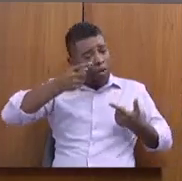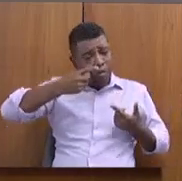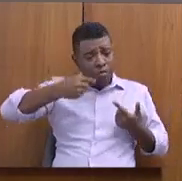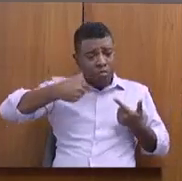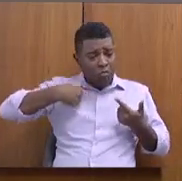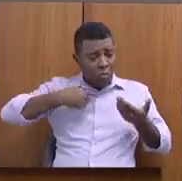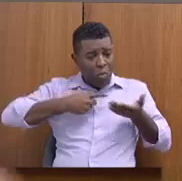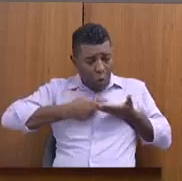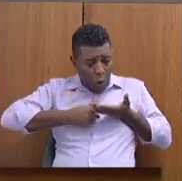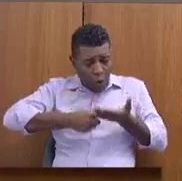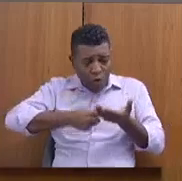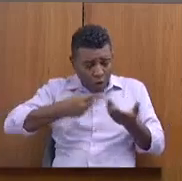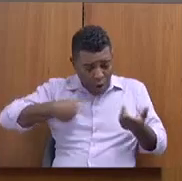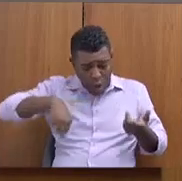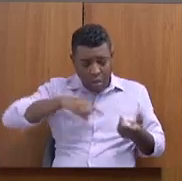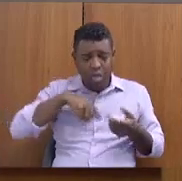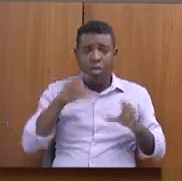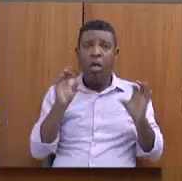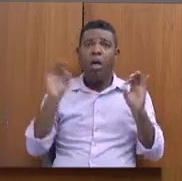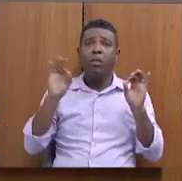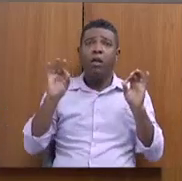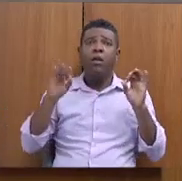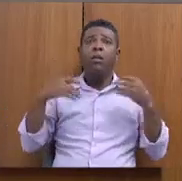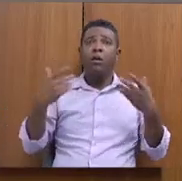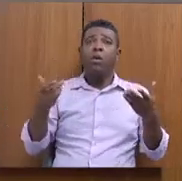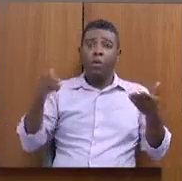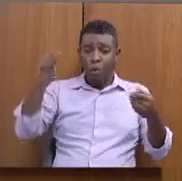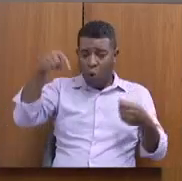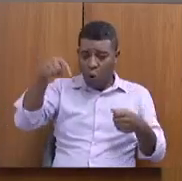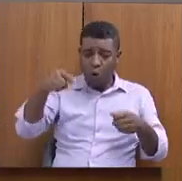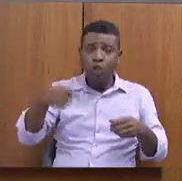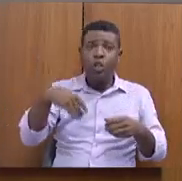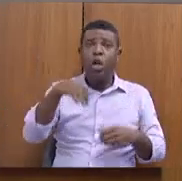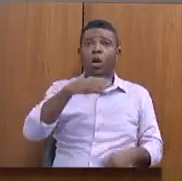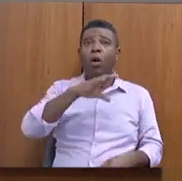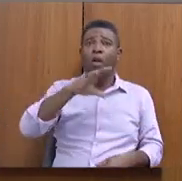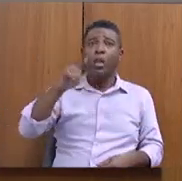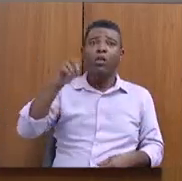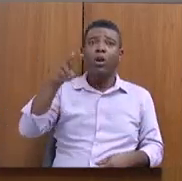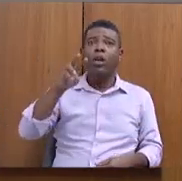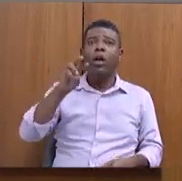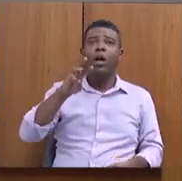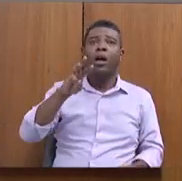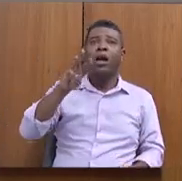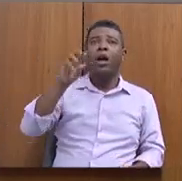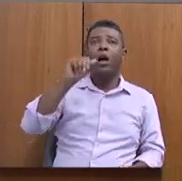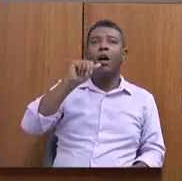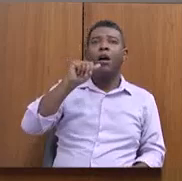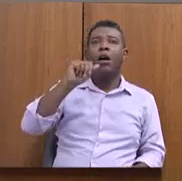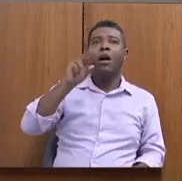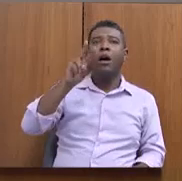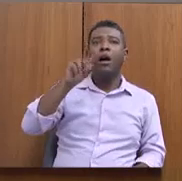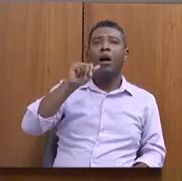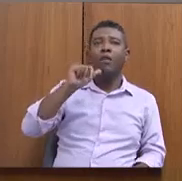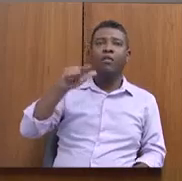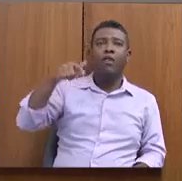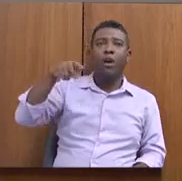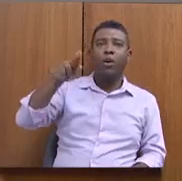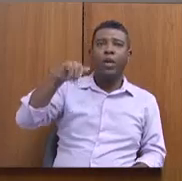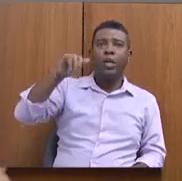coordenadora hoje, que vai ser a diretora, é a Valkyria La Roche, que é bastante conhecida de vocês, e ela vem com muito prazer.